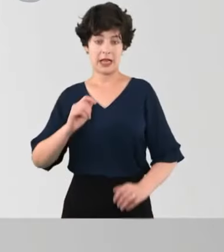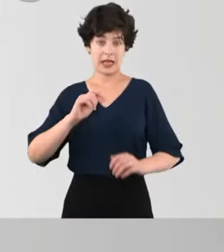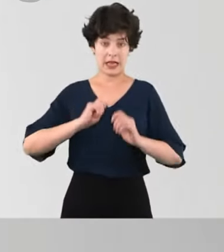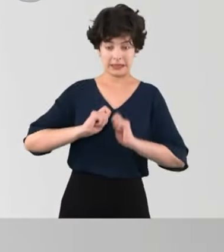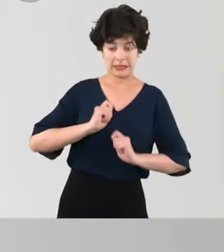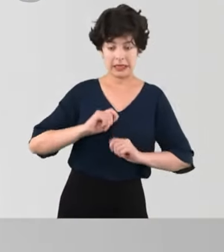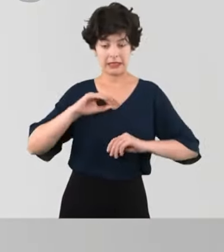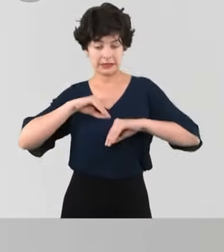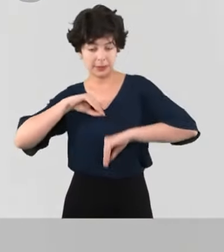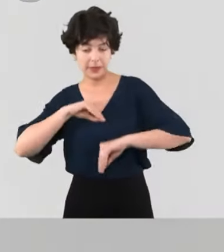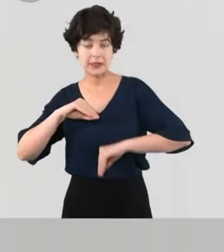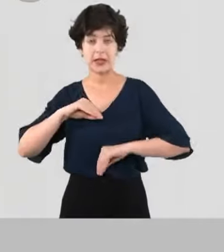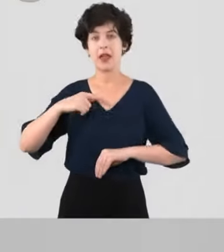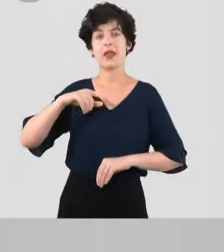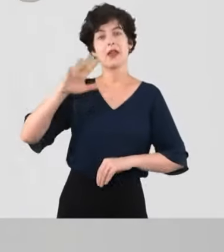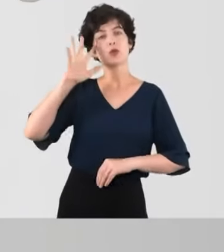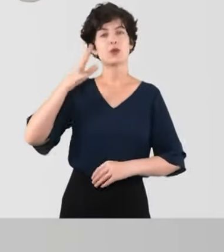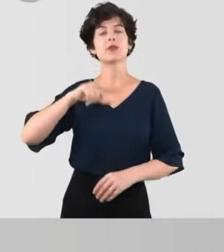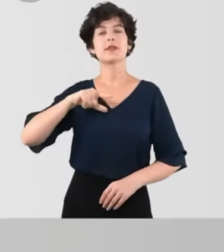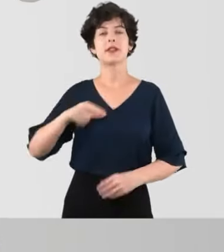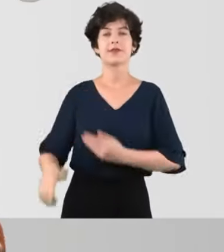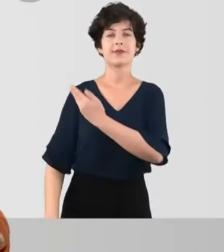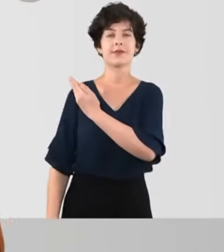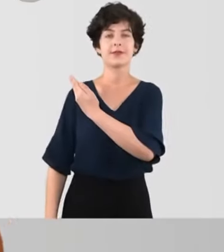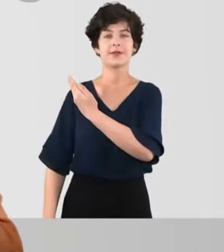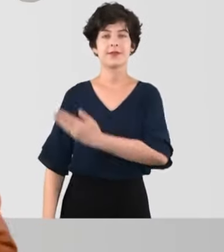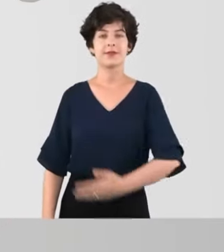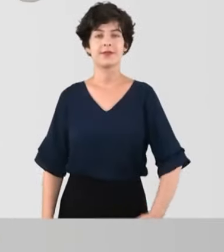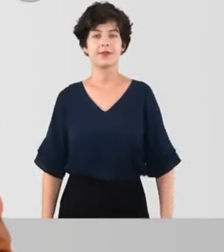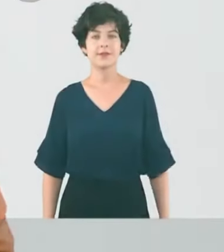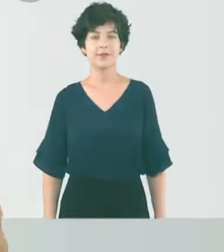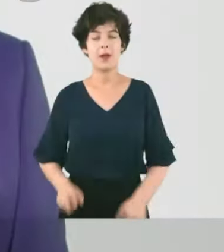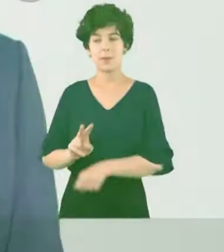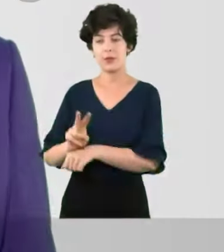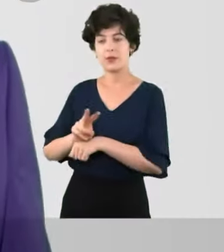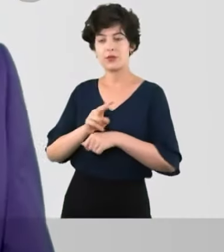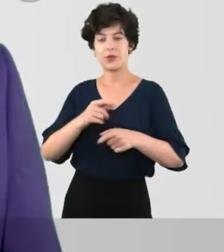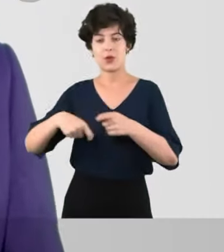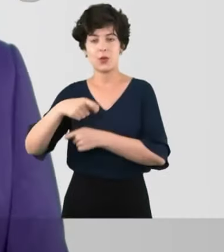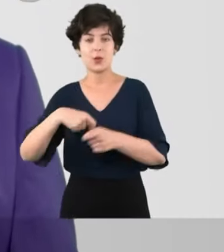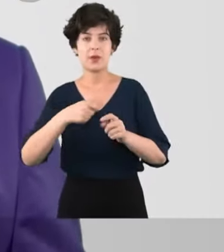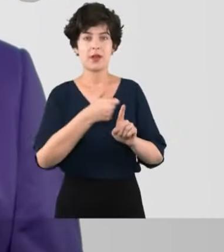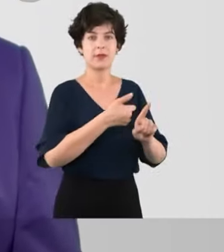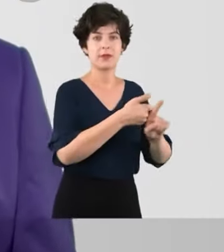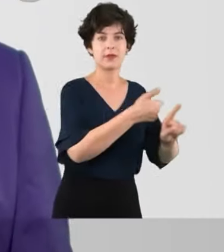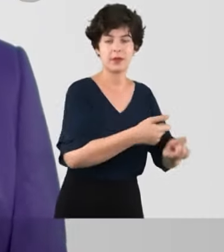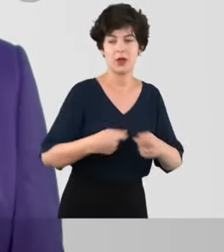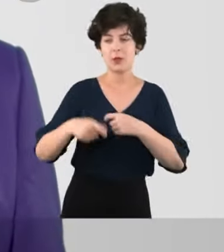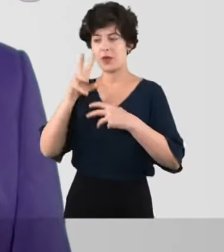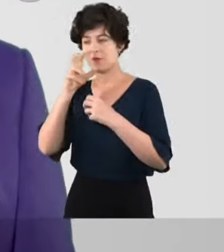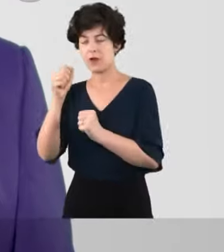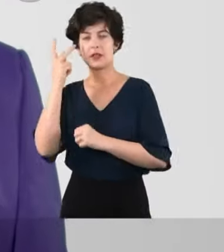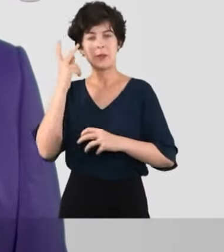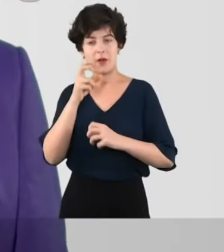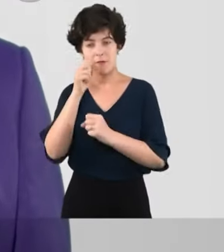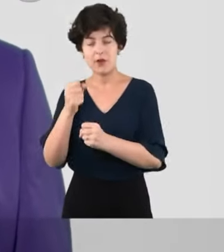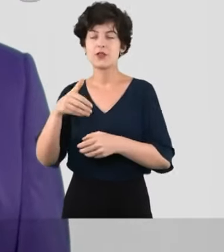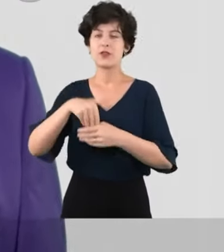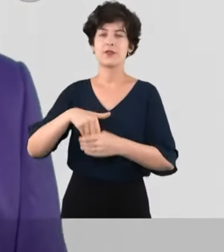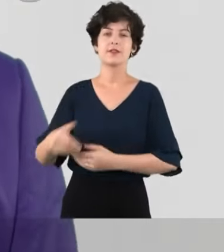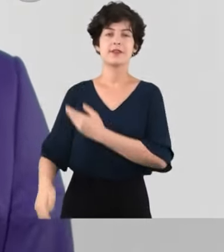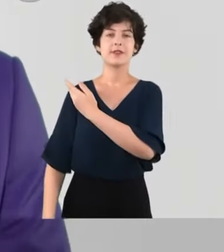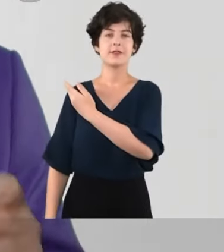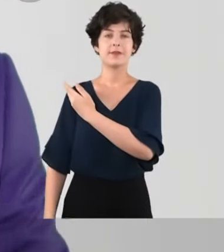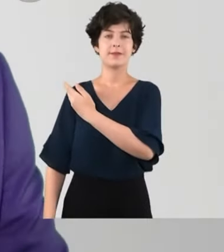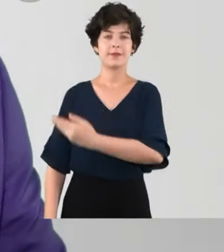Você tem ansiedade e depressão? Eu tenho a solução. Doutora Velusca, 25-777. Vou proteger o comércio de perseguições. Comércio forte, São Paulo forte.